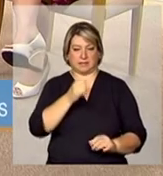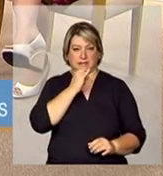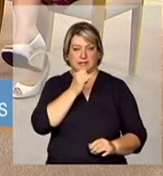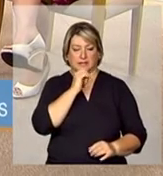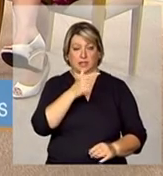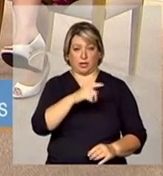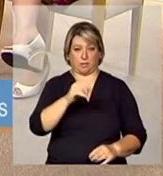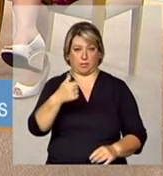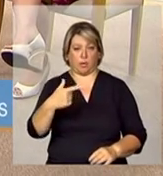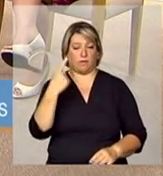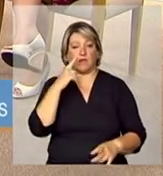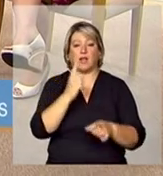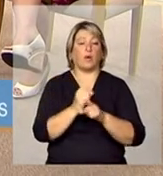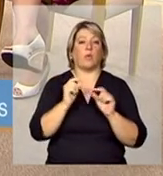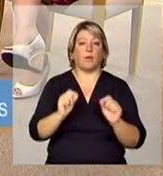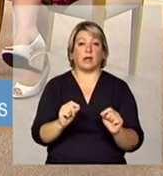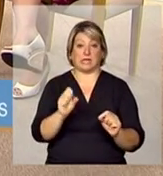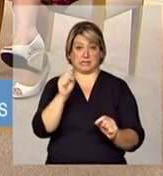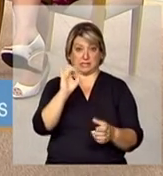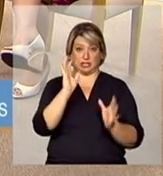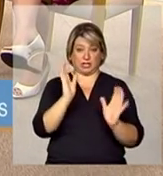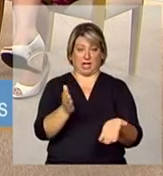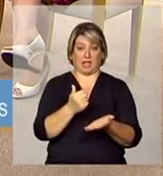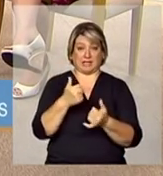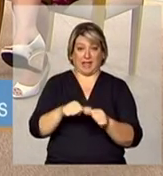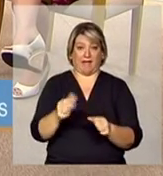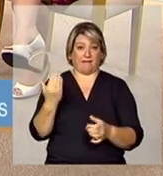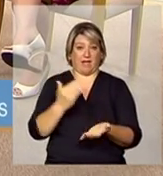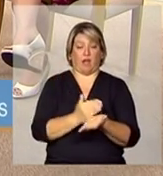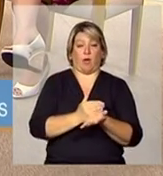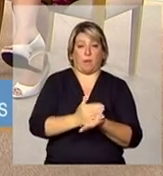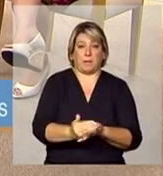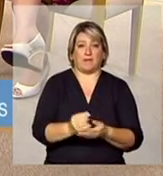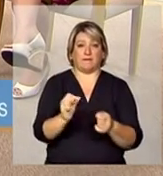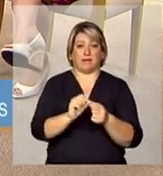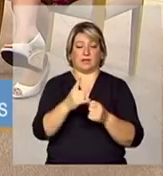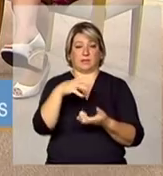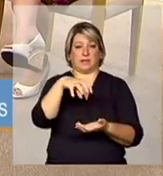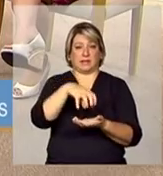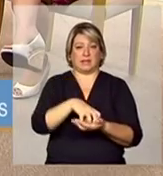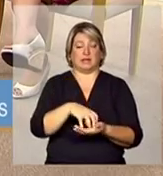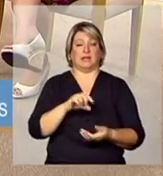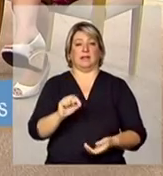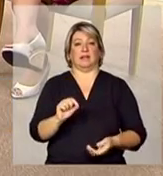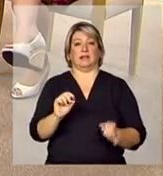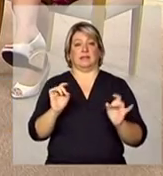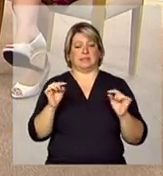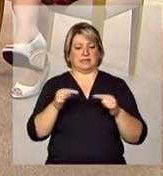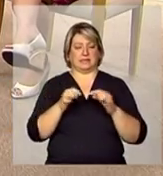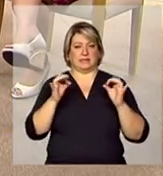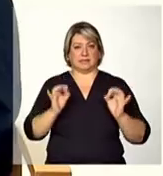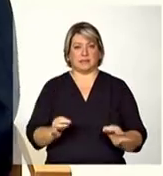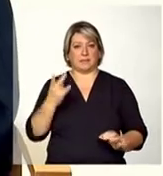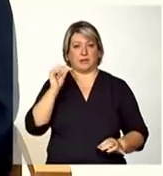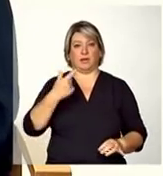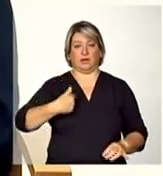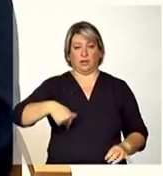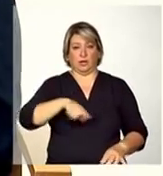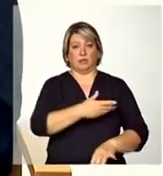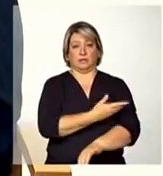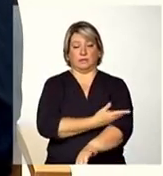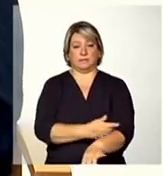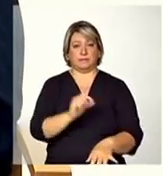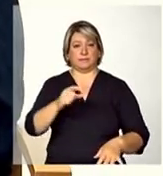se já estava começando a montar uma equipe de referência adequada que a equipe de referência para que a gente a gente costuma dizer